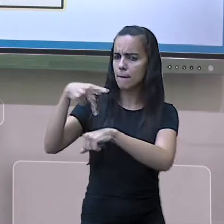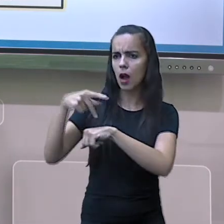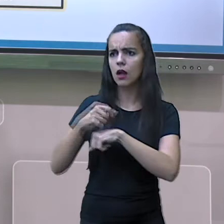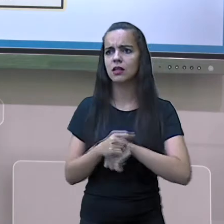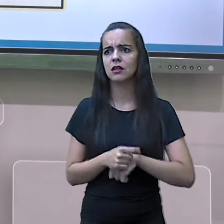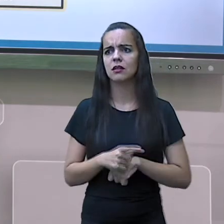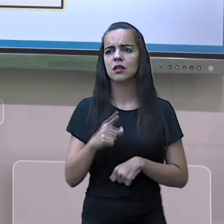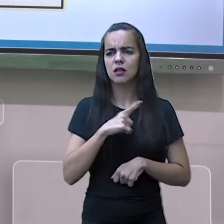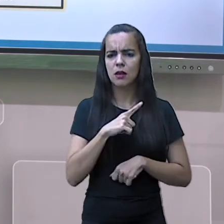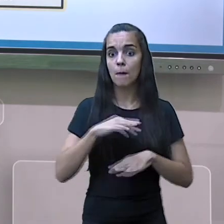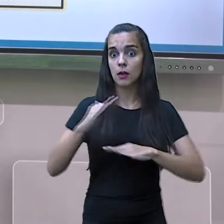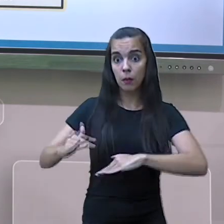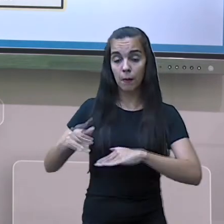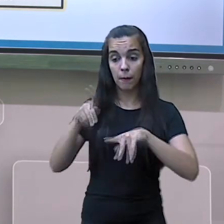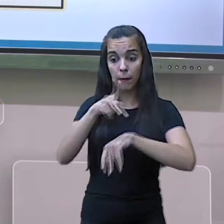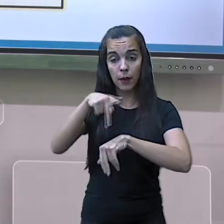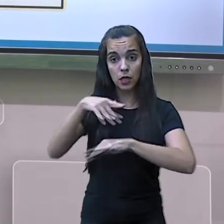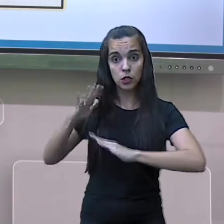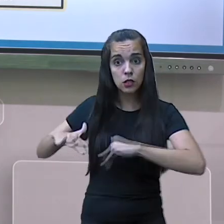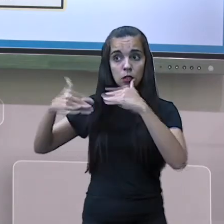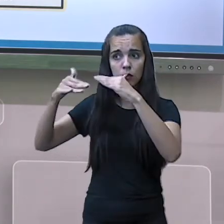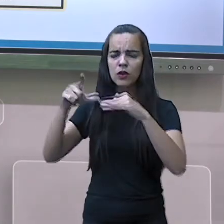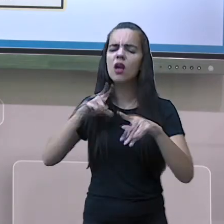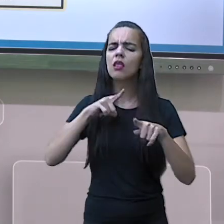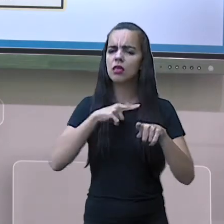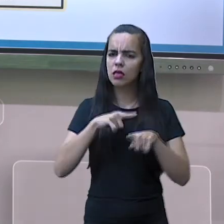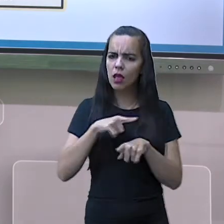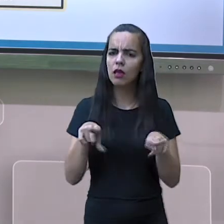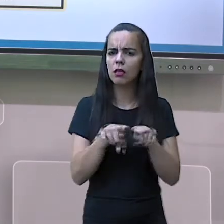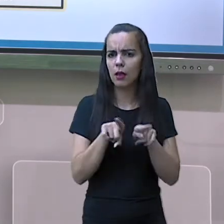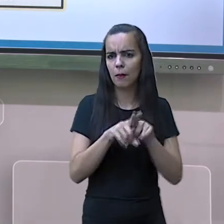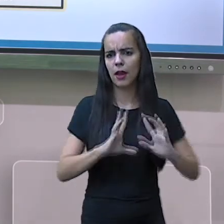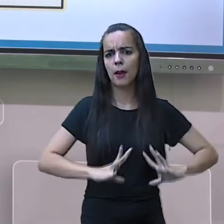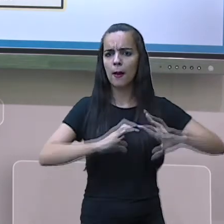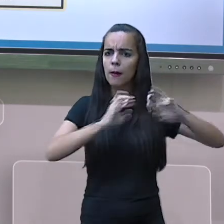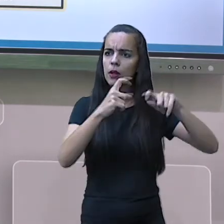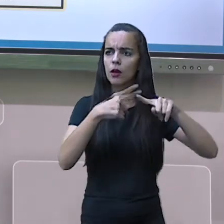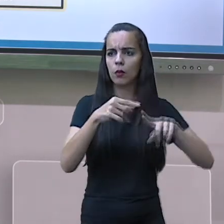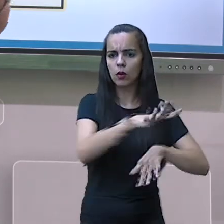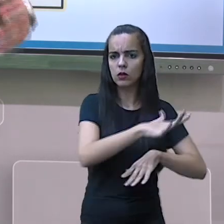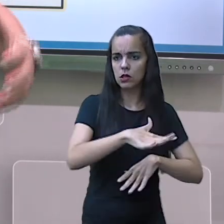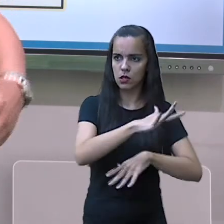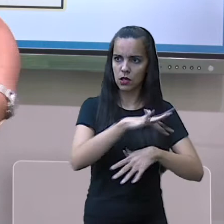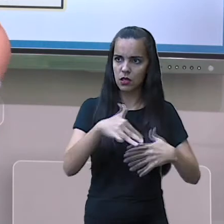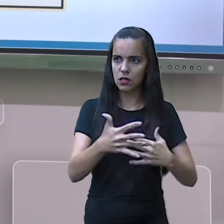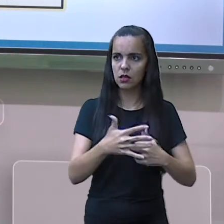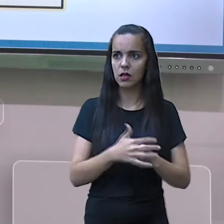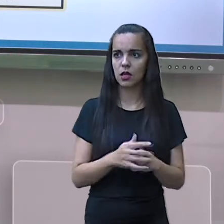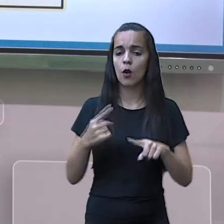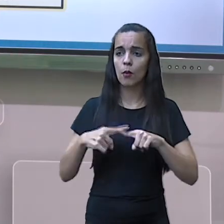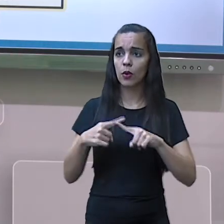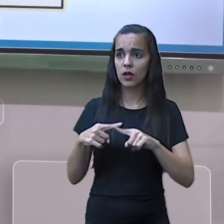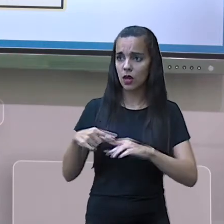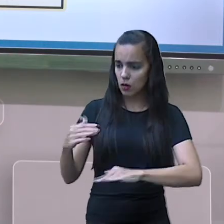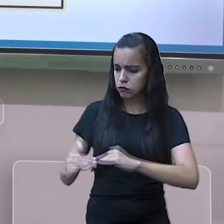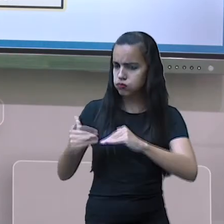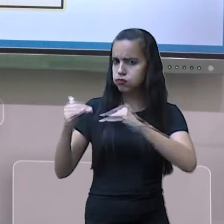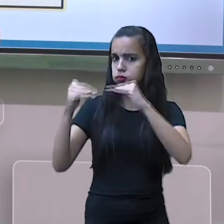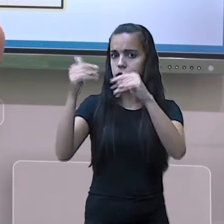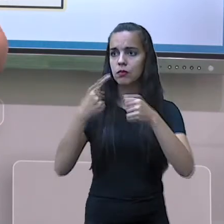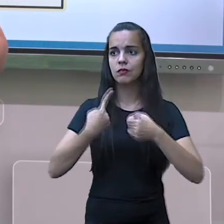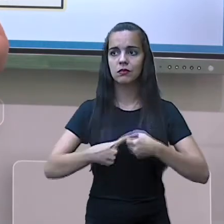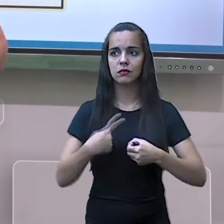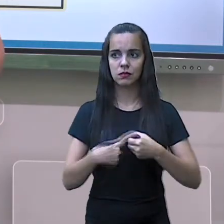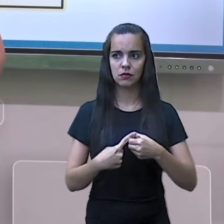países desenvolvidos. Isso também ocorre. Por quê? Porque esse crescimento das cidades,